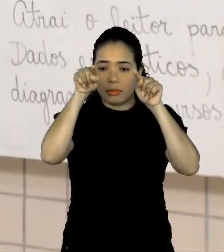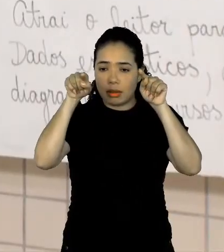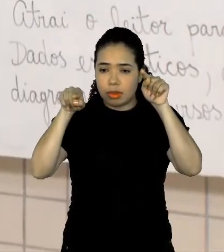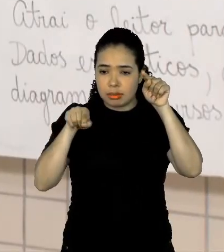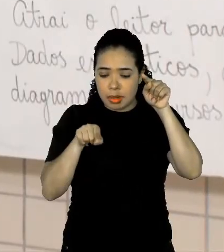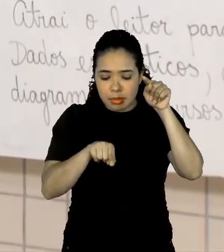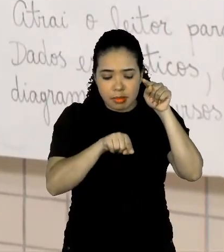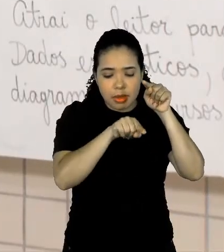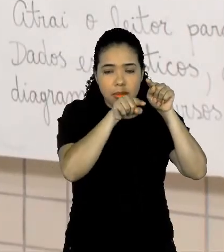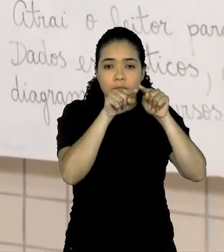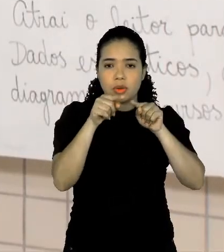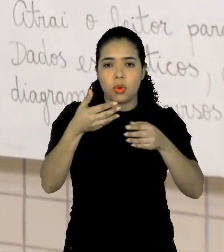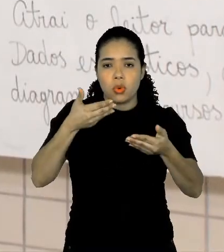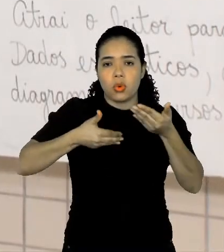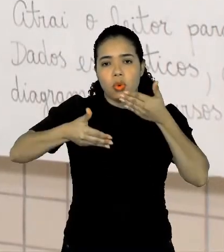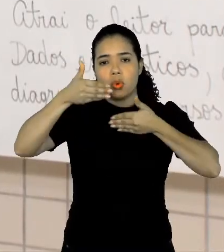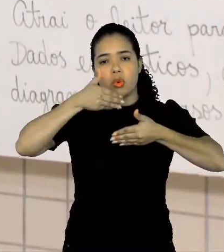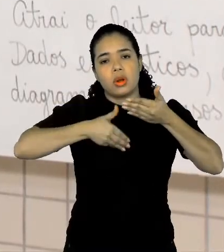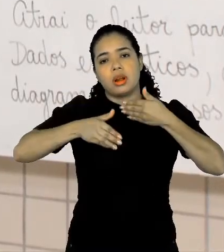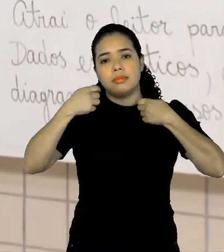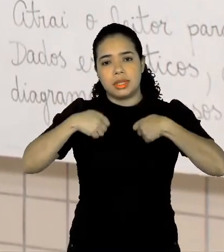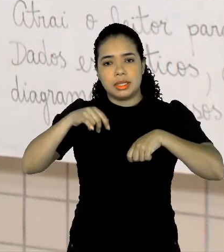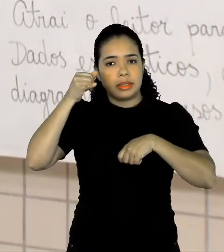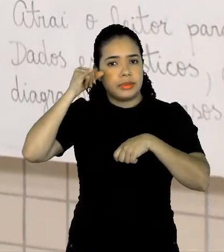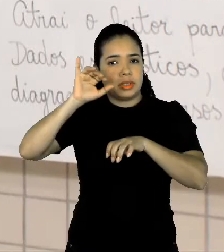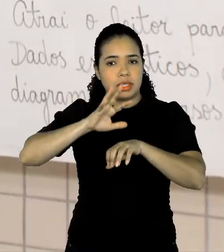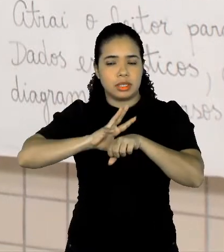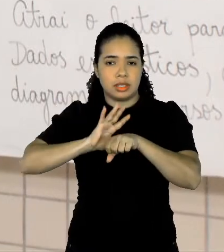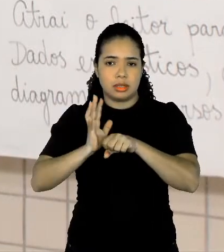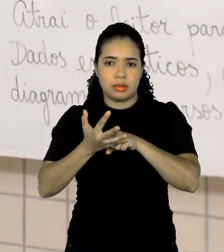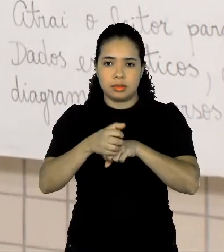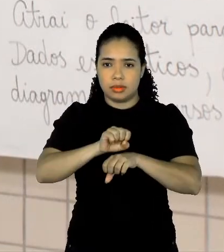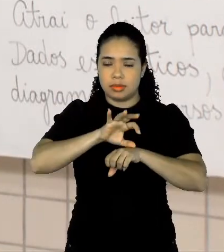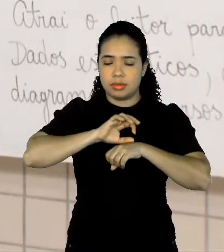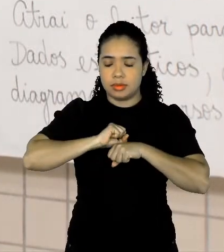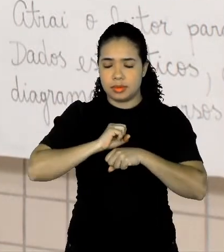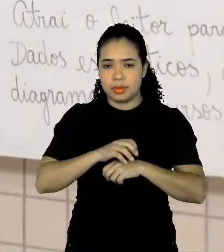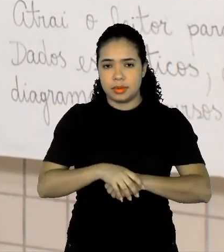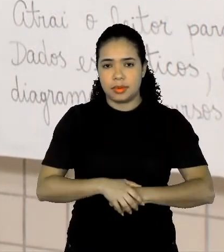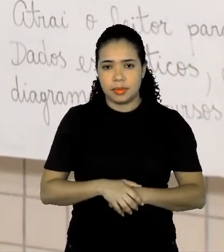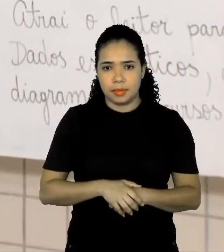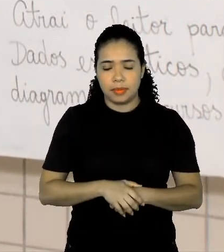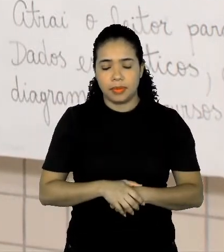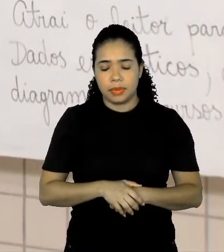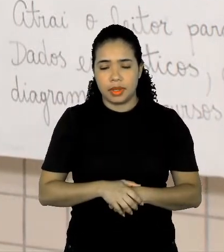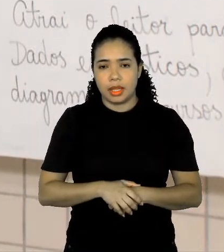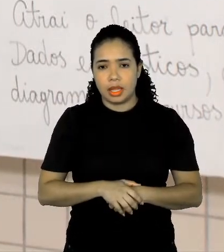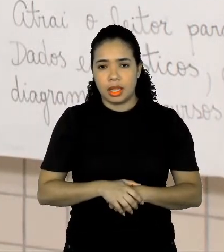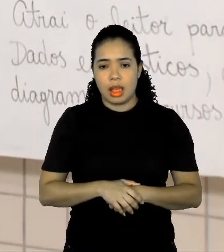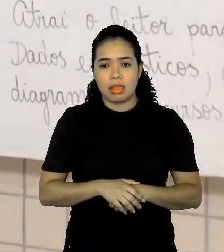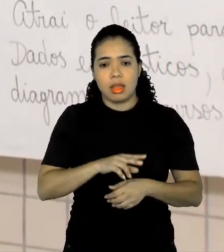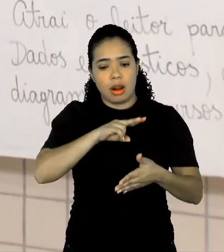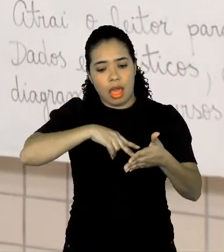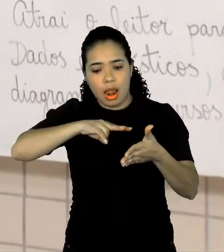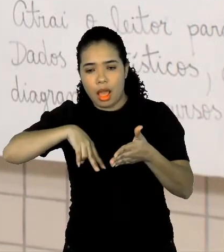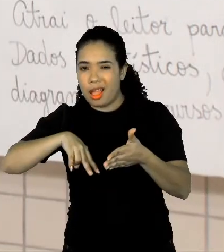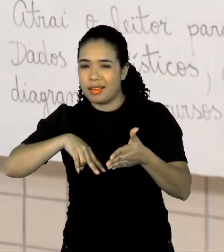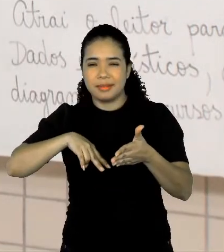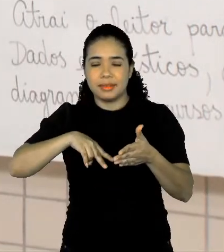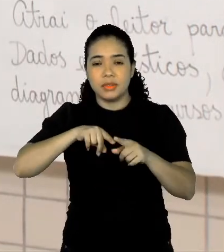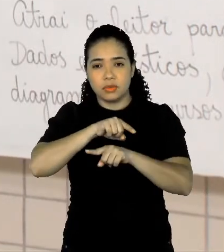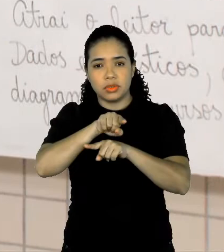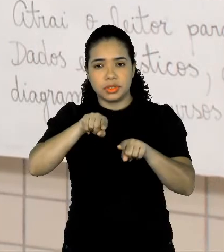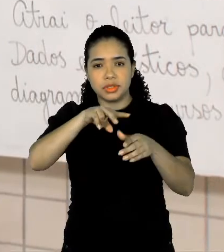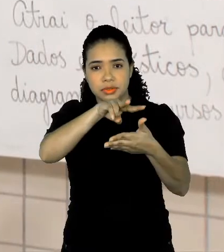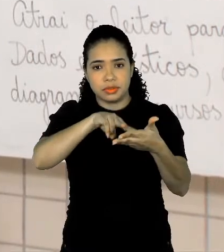vocês, que tem algumas questões que vocês vão responder a partir dele, tá? Então, eu não vou nem ler ele muito para deixar para vocês fazerem a leitura, que lá